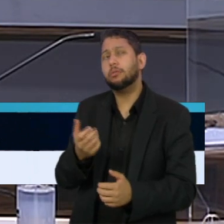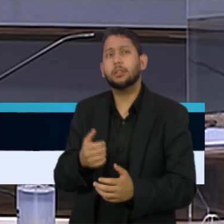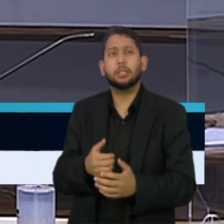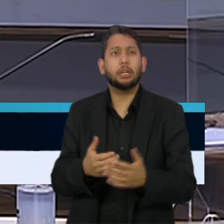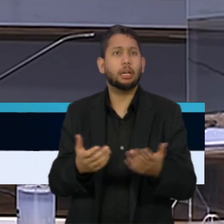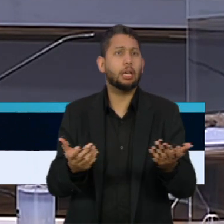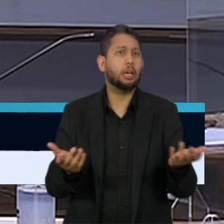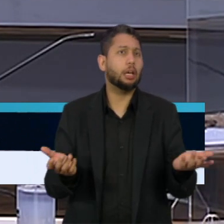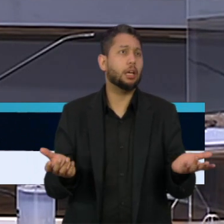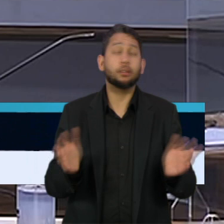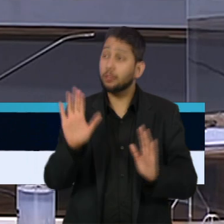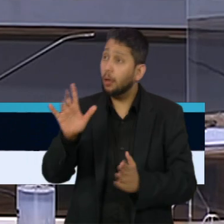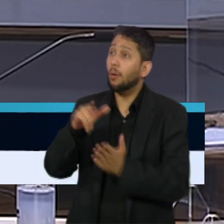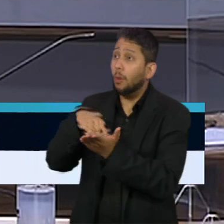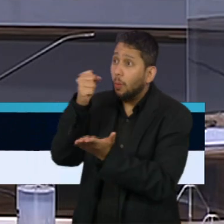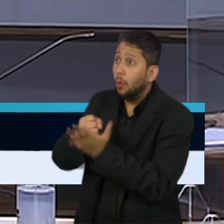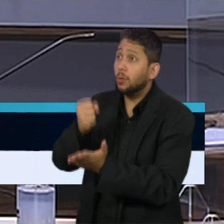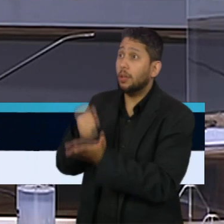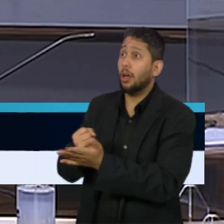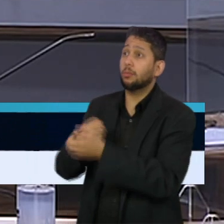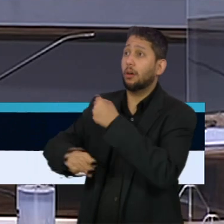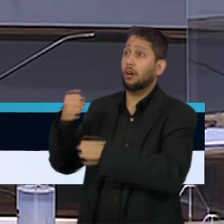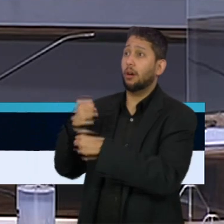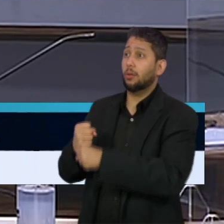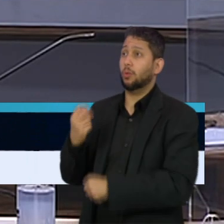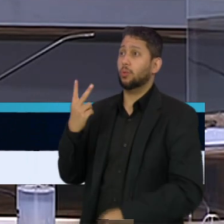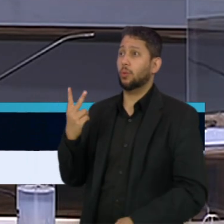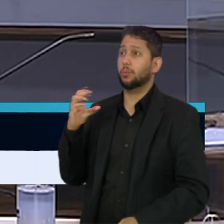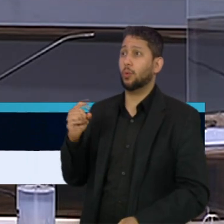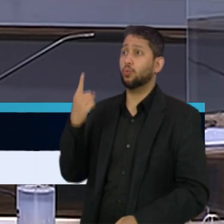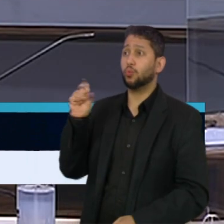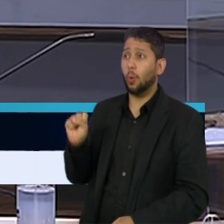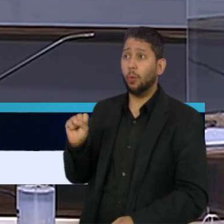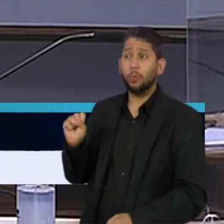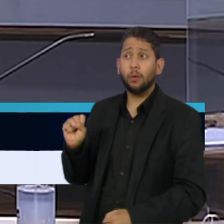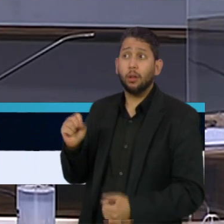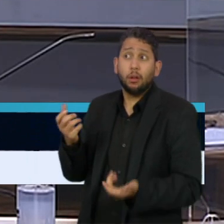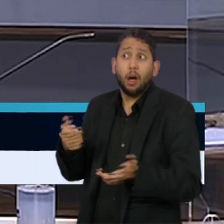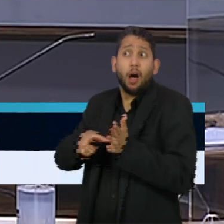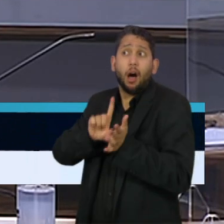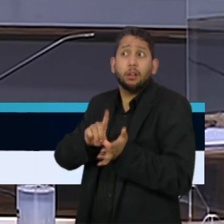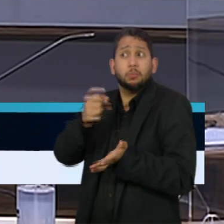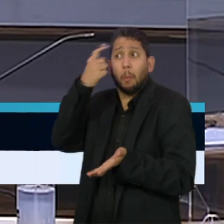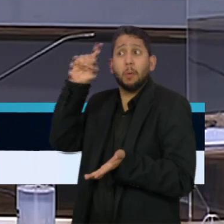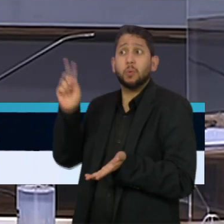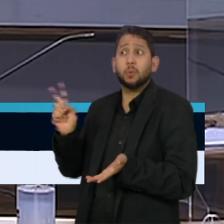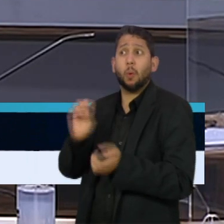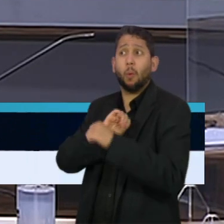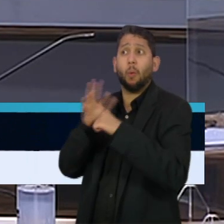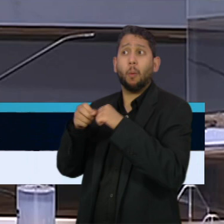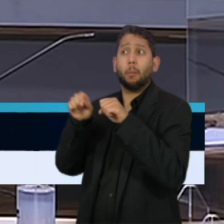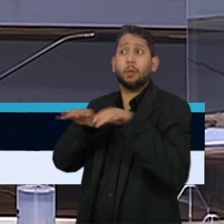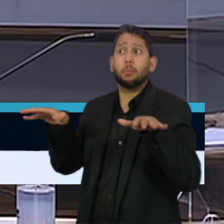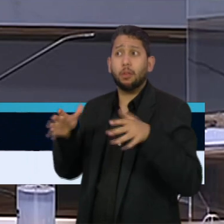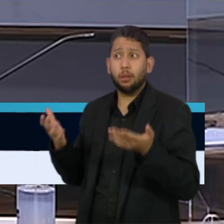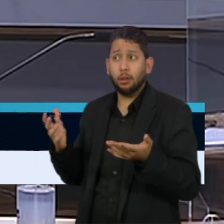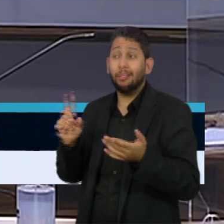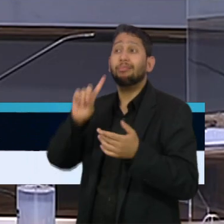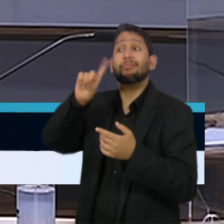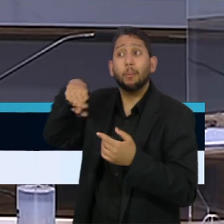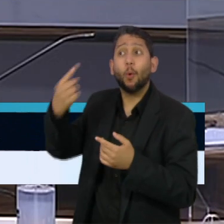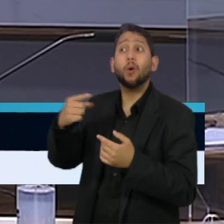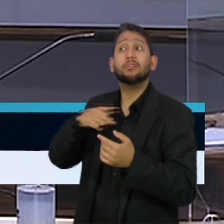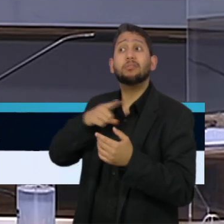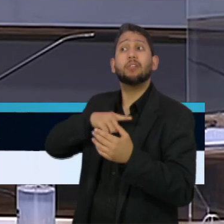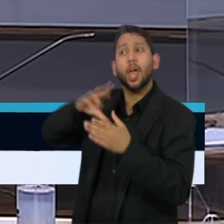Porque esse contrato foi de 2018, ele não previa a pandemia. Então, quais aditivos foram feitos para